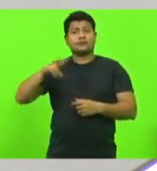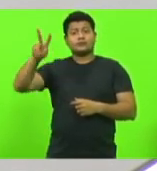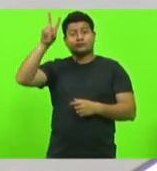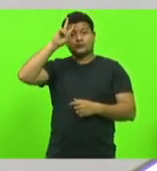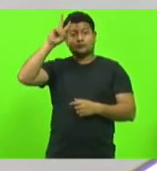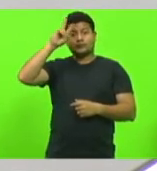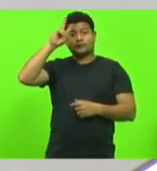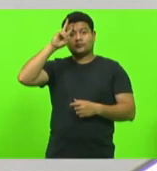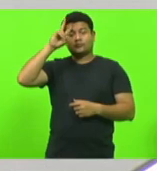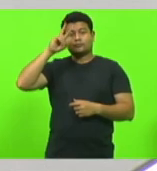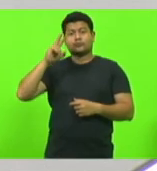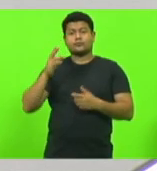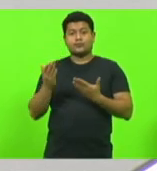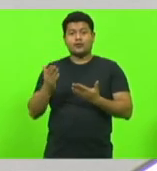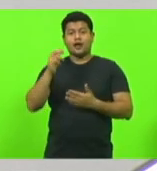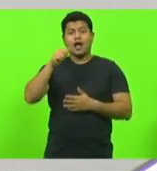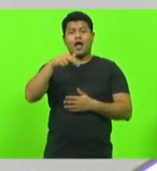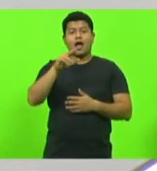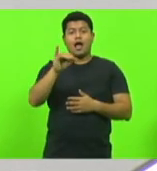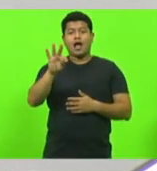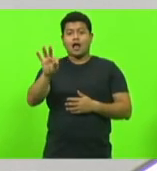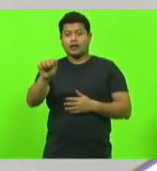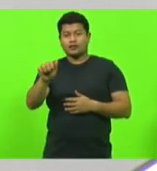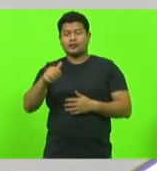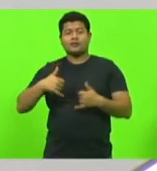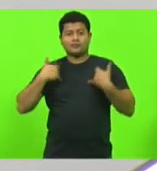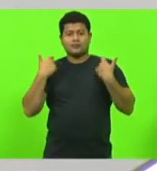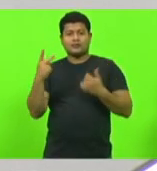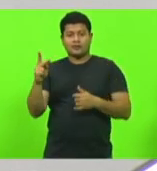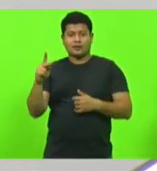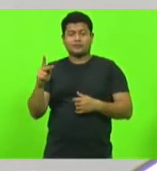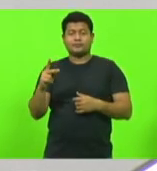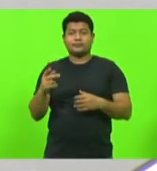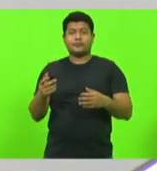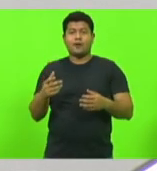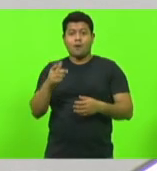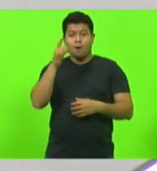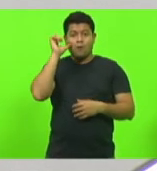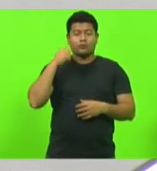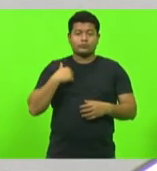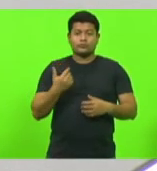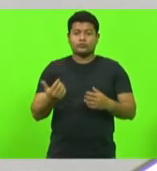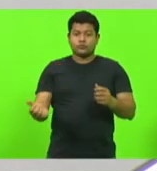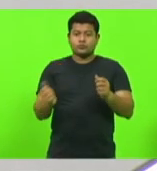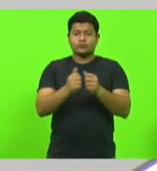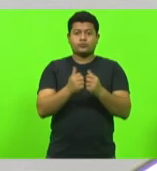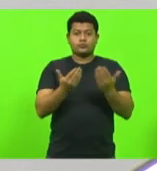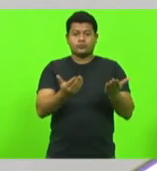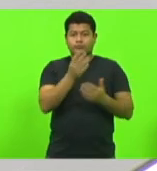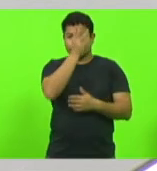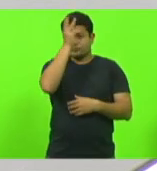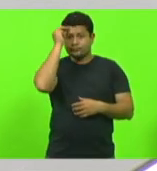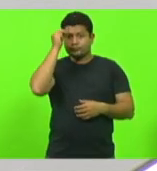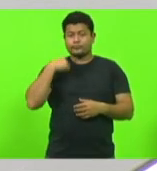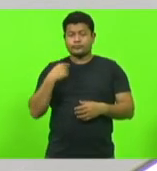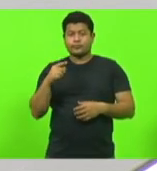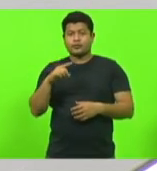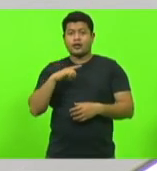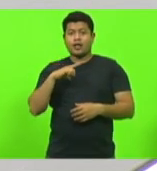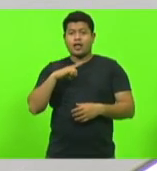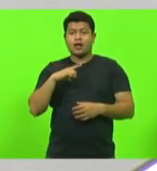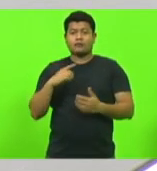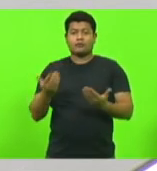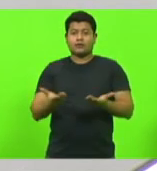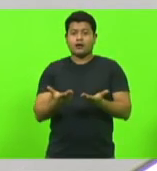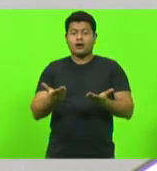foi o dia de Anitta, e ontem nós, reunidas sob a coordenação da deputada Luciane Carminati, tivemos um passo muito importante para a